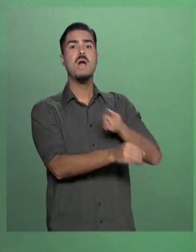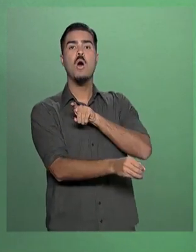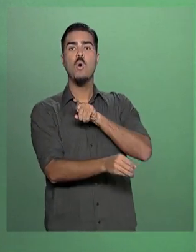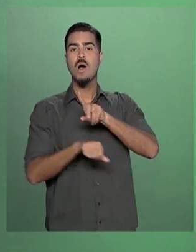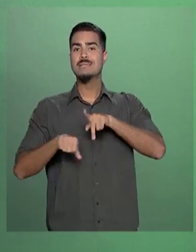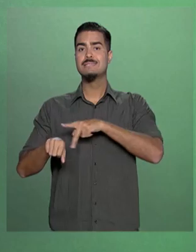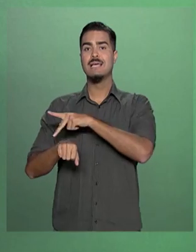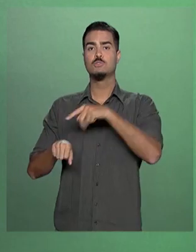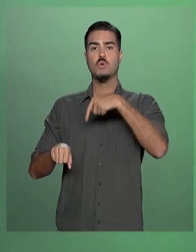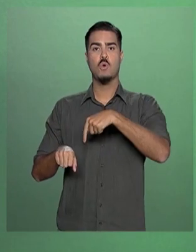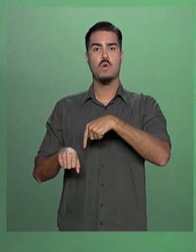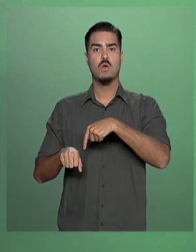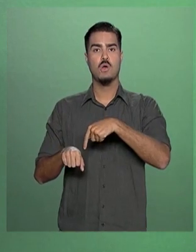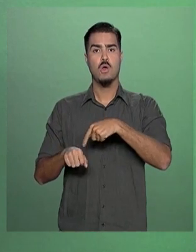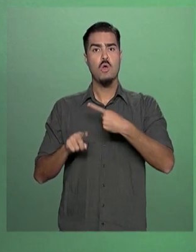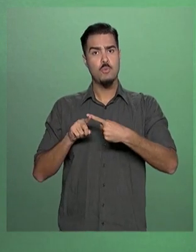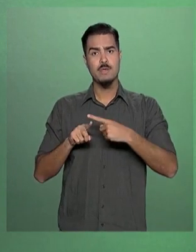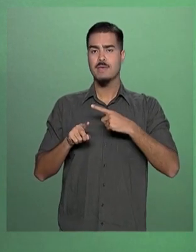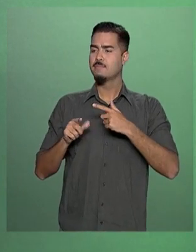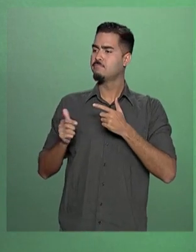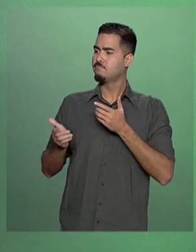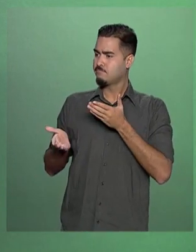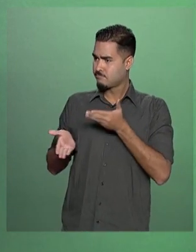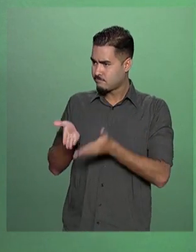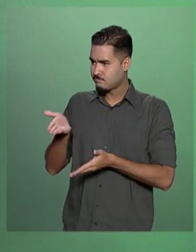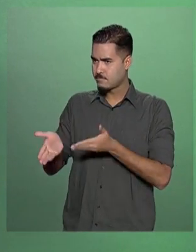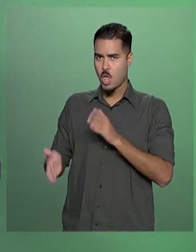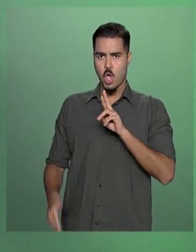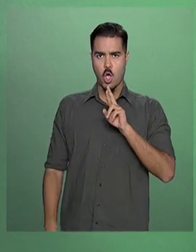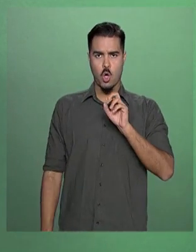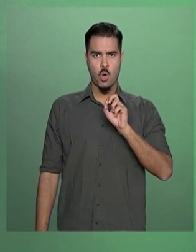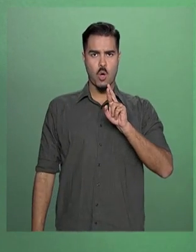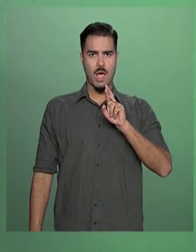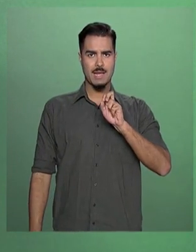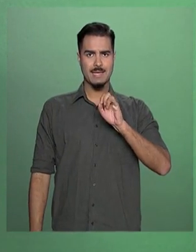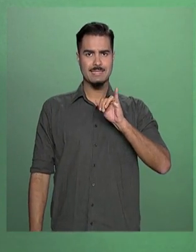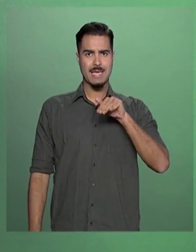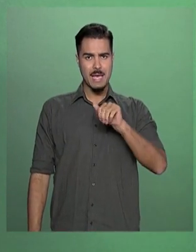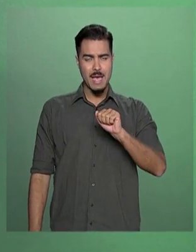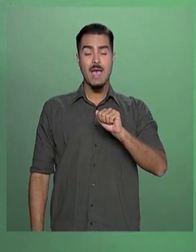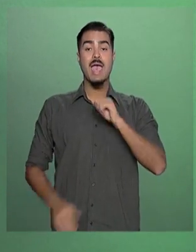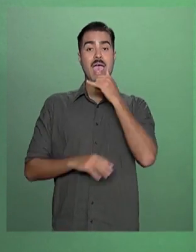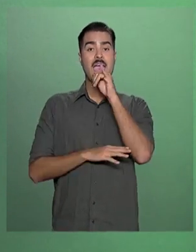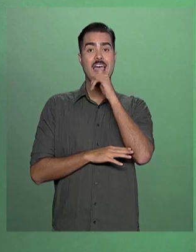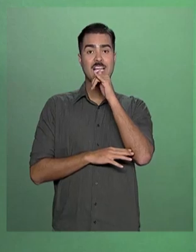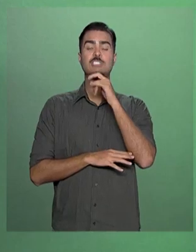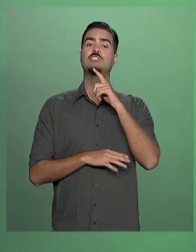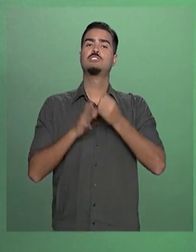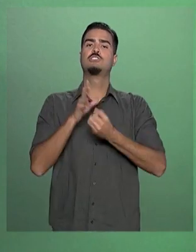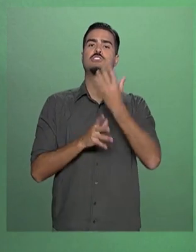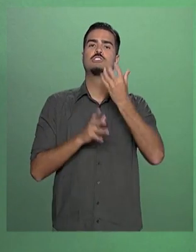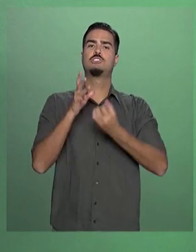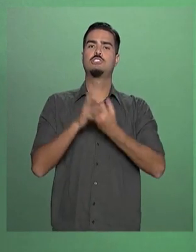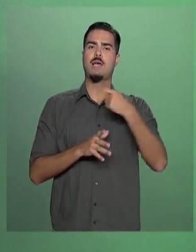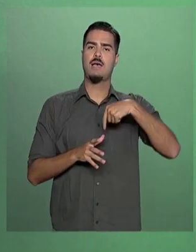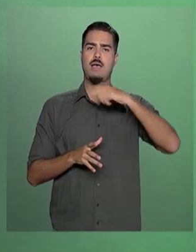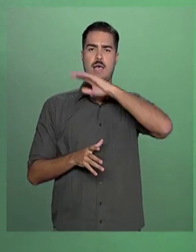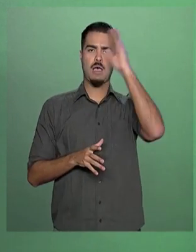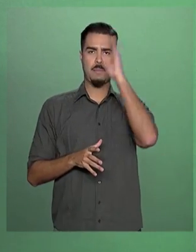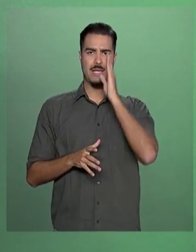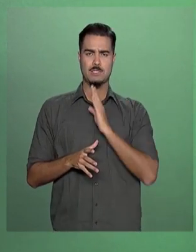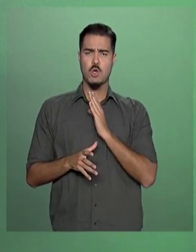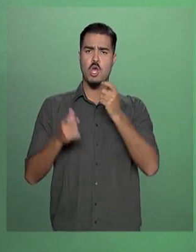e de levar principalmente ao estado de Roraima a energia que nós produzimos aqui no coração do país e